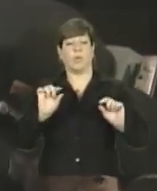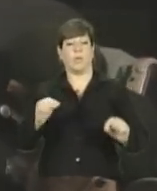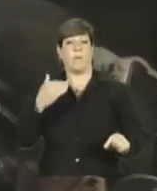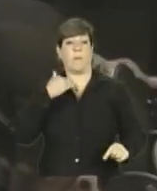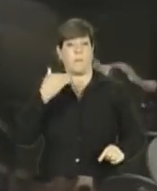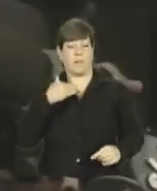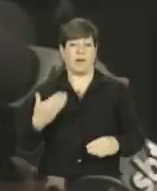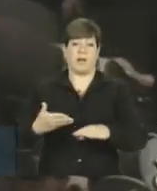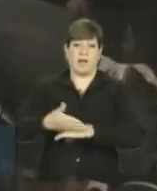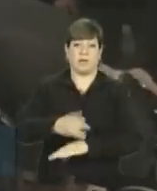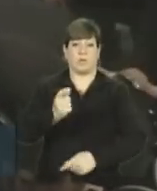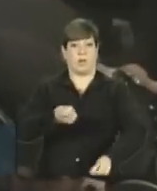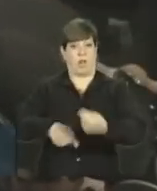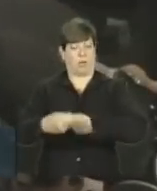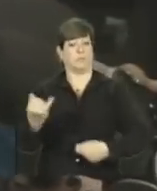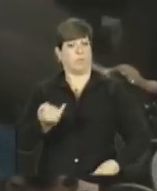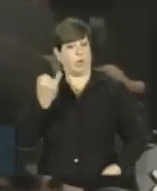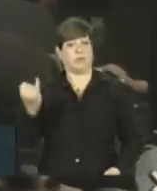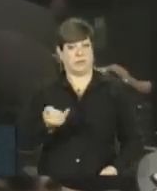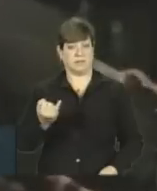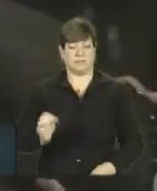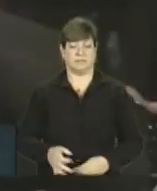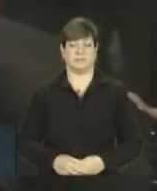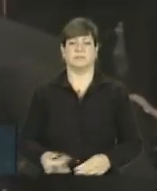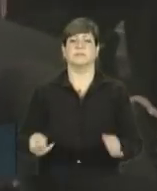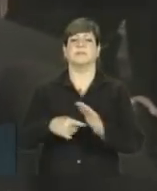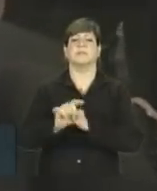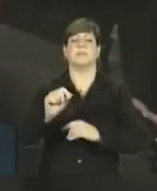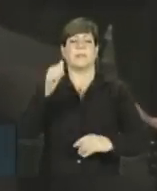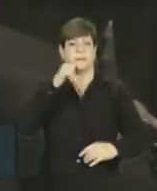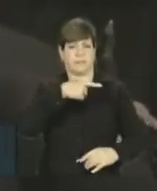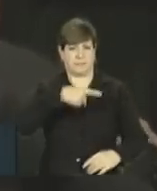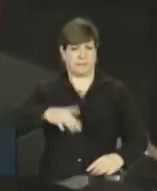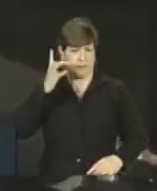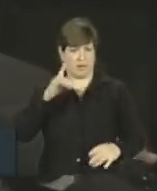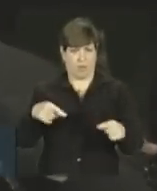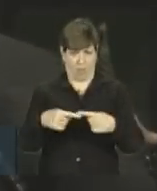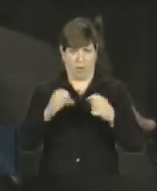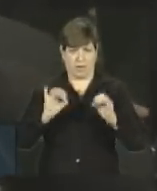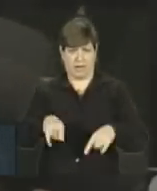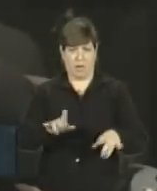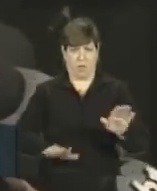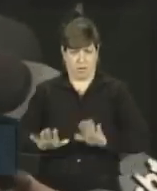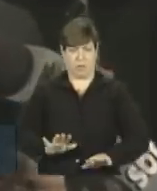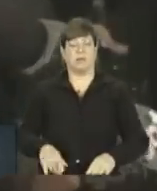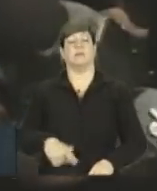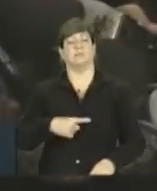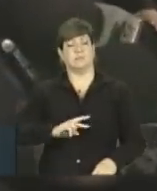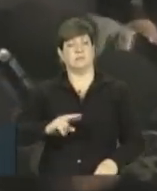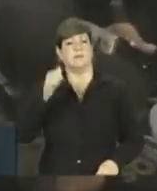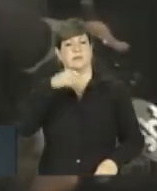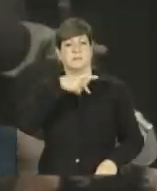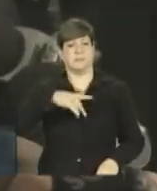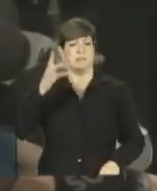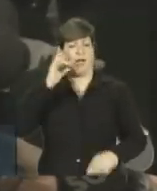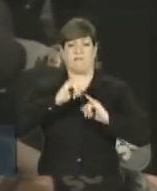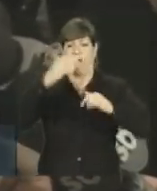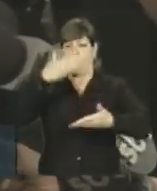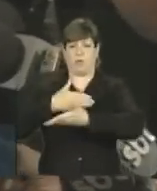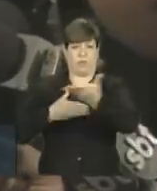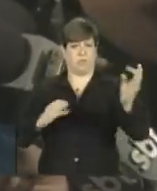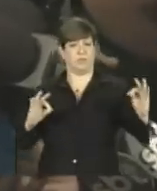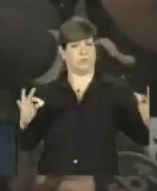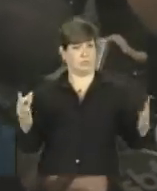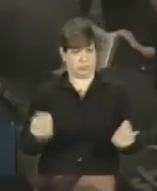entra num negócio importante. A presidente Dilma concorda com essa cautela? A orientação da presidente Dilma foi feita publicamente sobre isso e